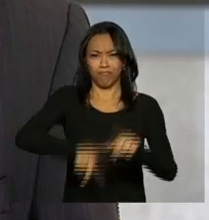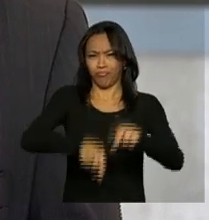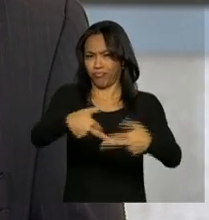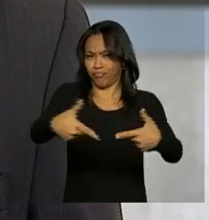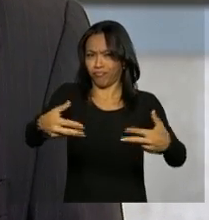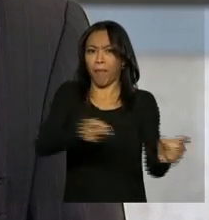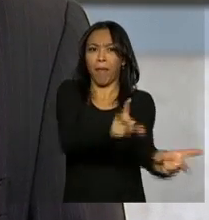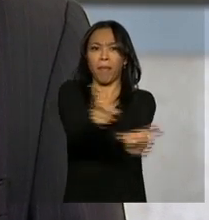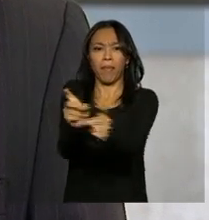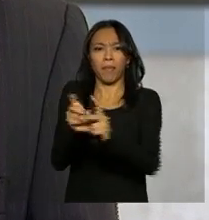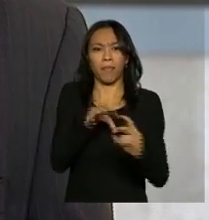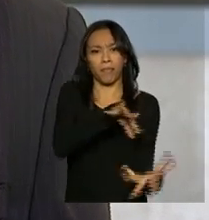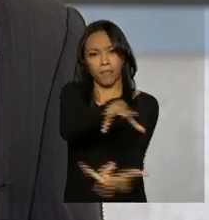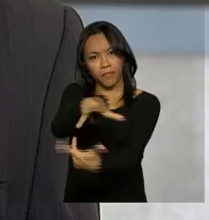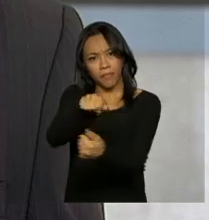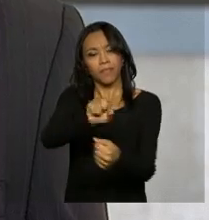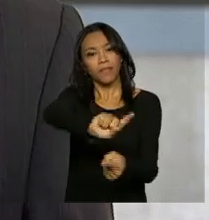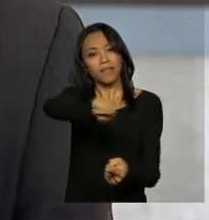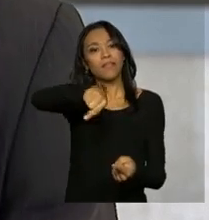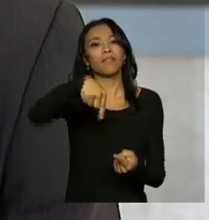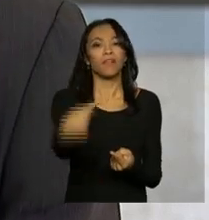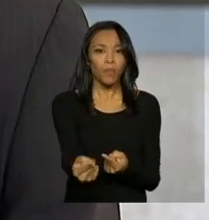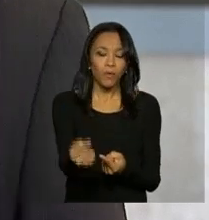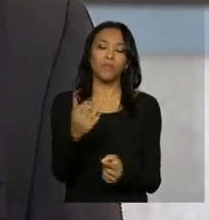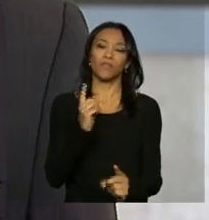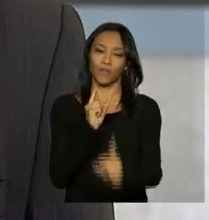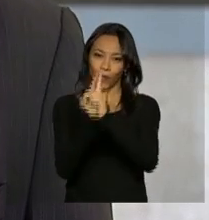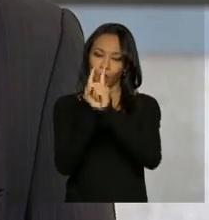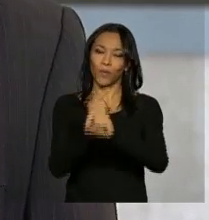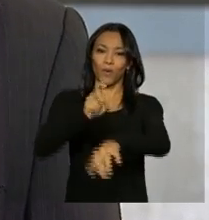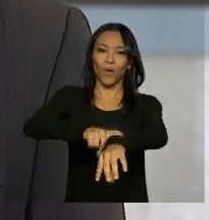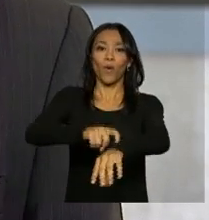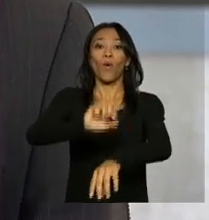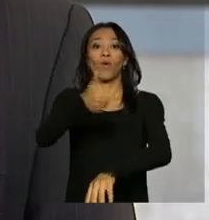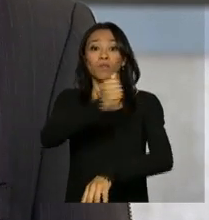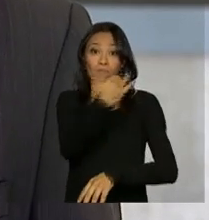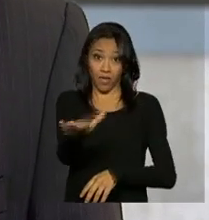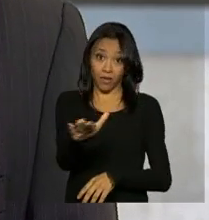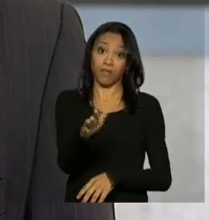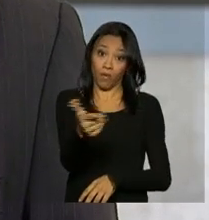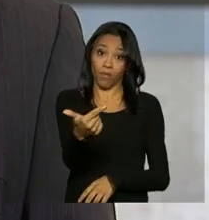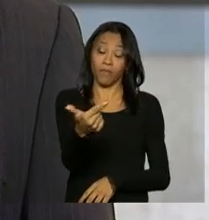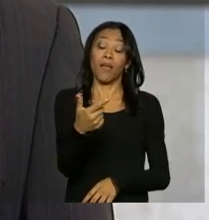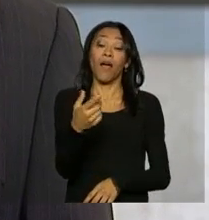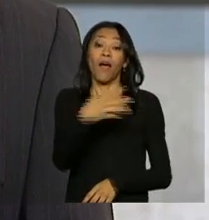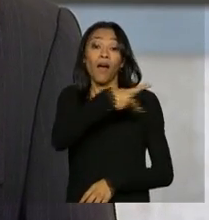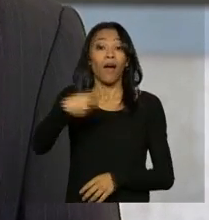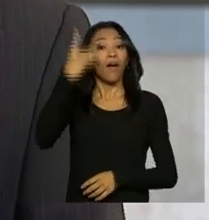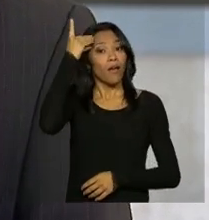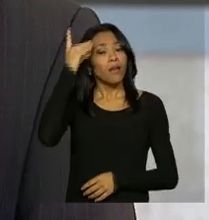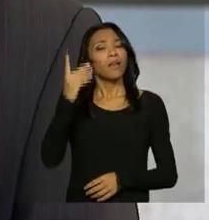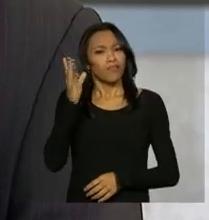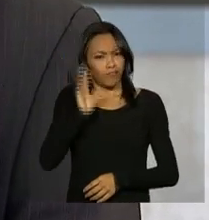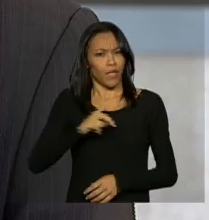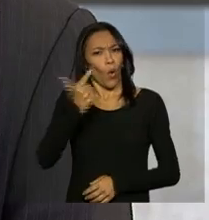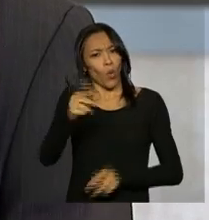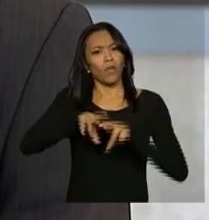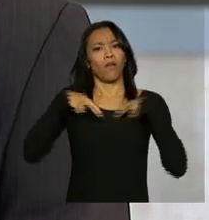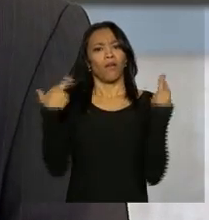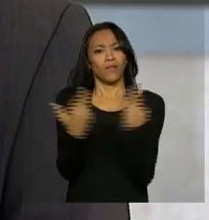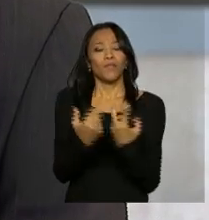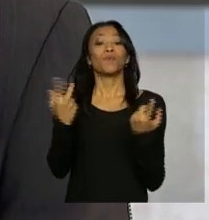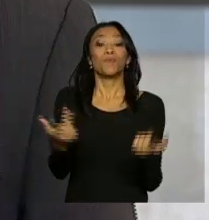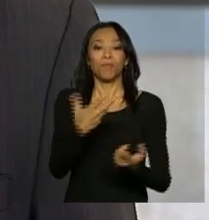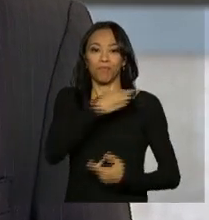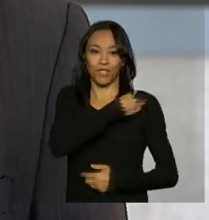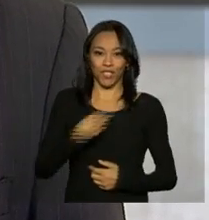mundial. Uma última informação, depois desse encontro, então, daqui a pouco, às 11h30 da manhã, a presidenta Dilma Rousseff, ela se reúne com o ministro